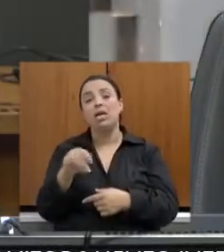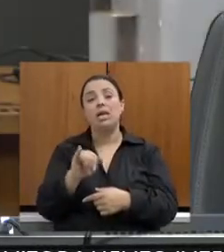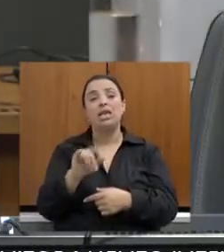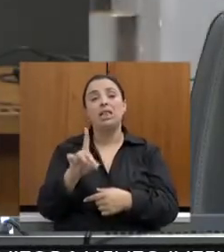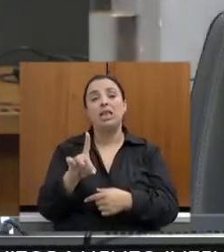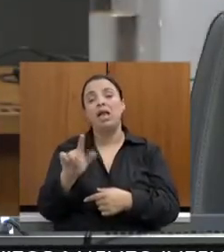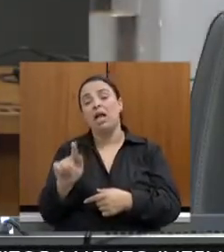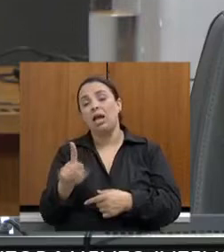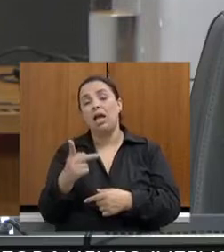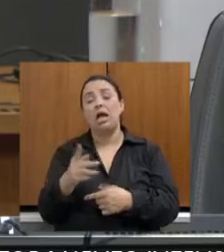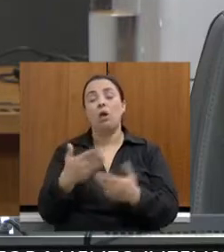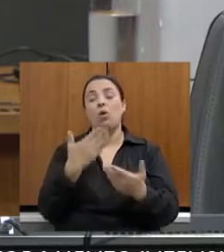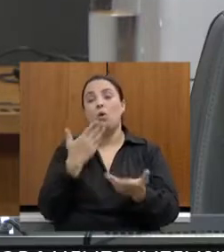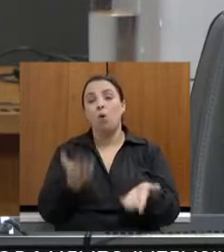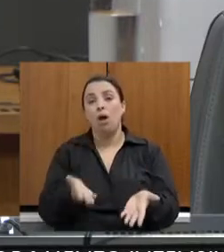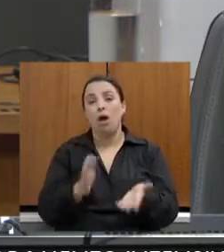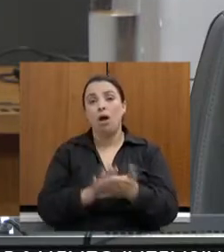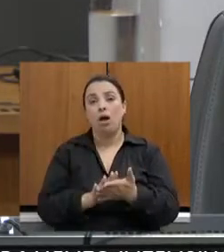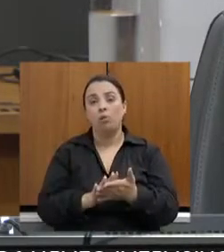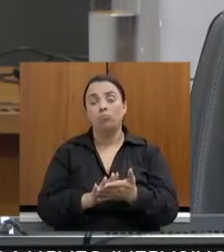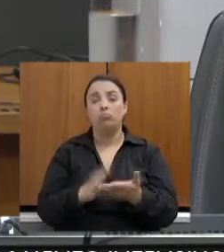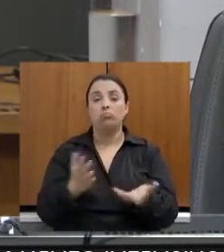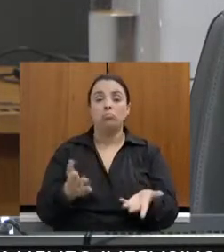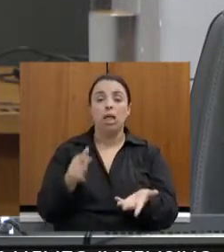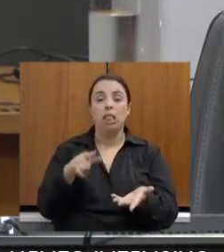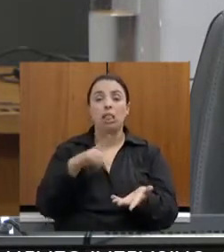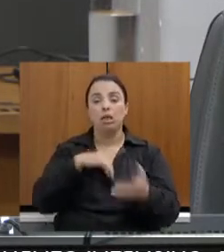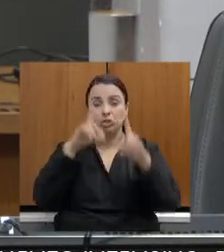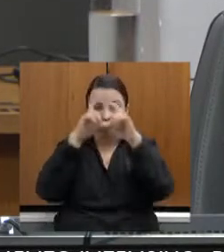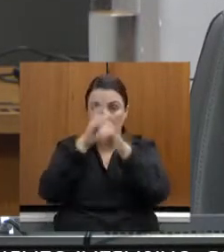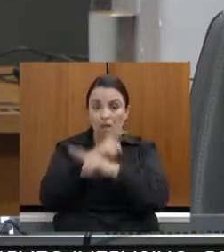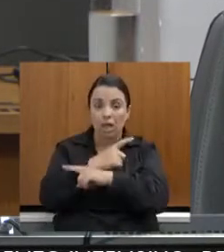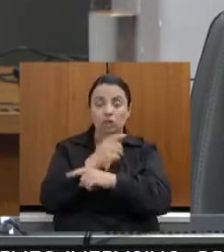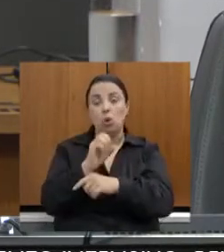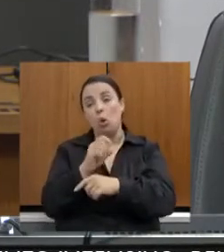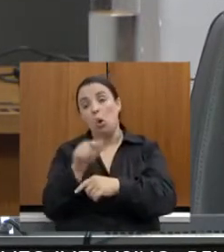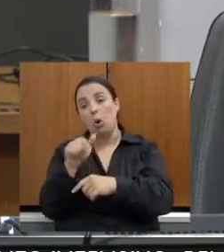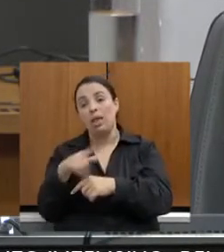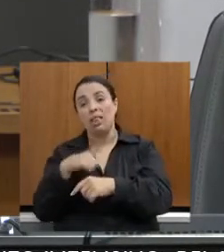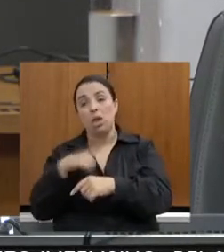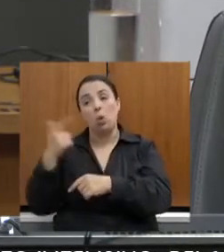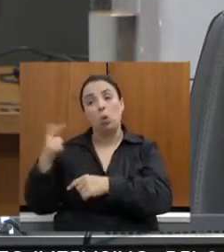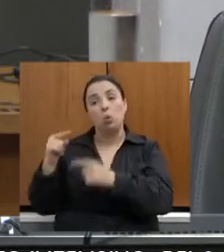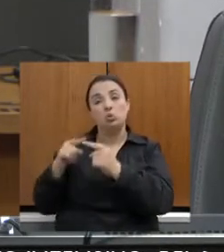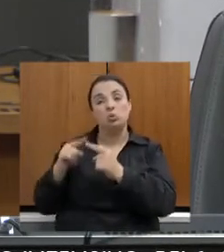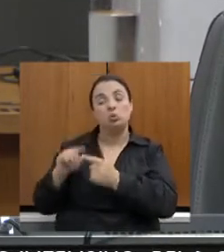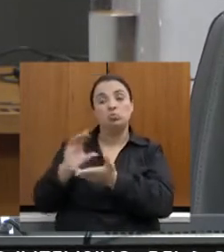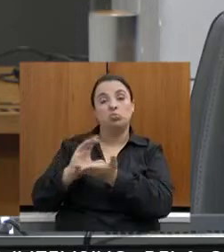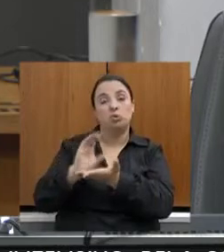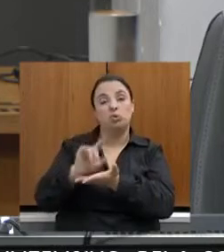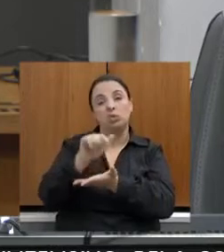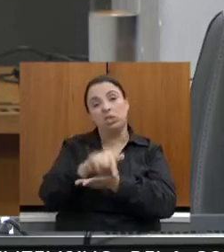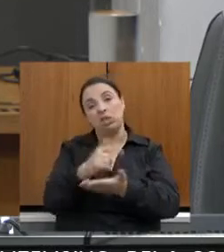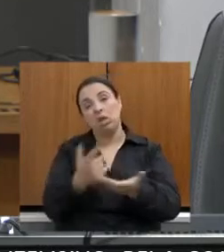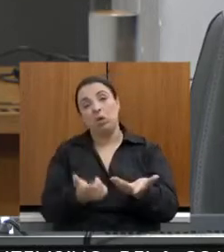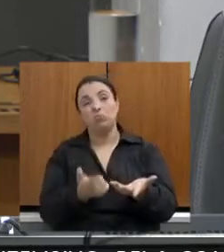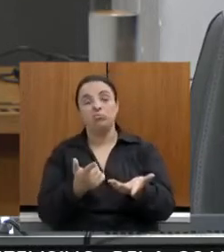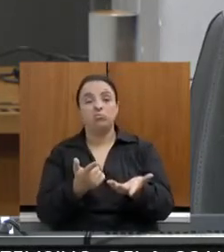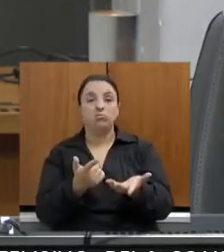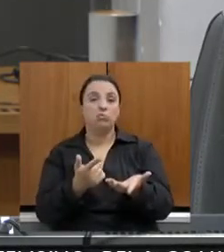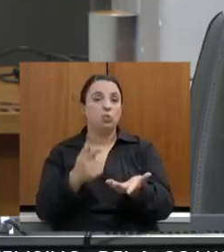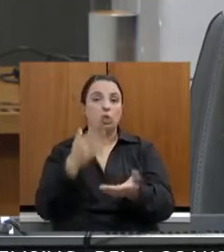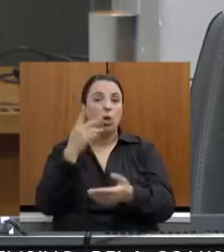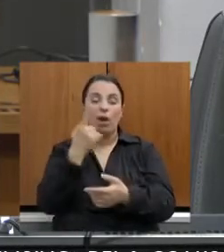se, pelo contrário, são os municípios que têm mais acesso a recursos, então, para eles, o custo-benefício não é interessante de participar. São